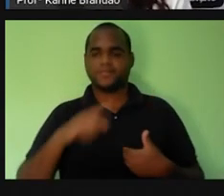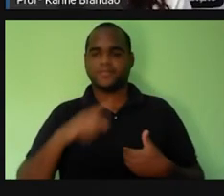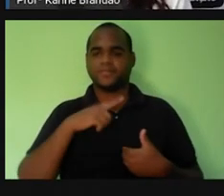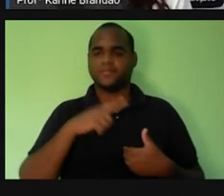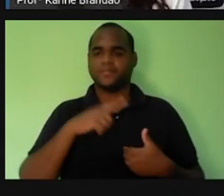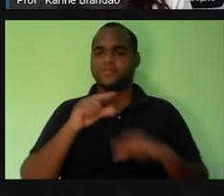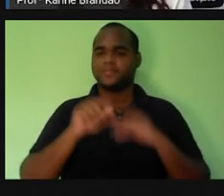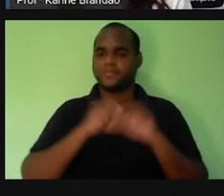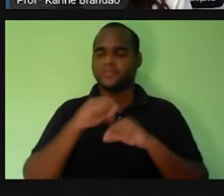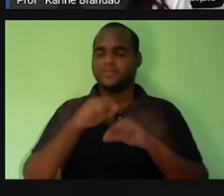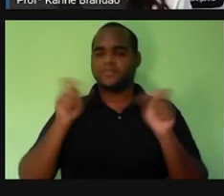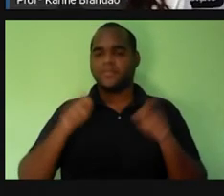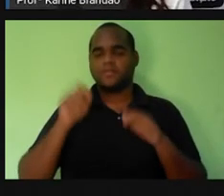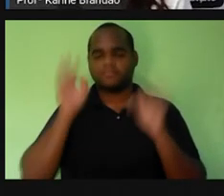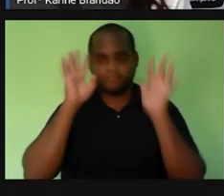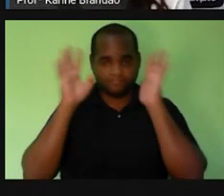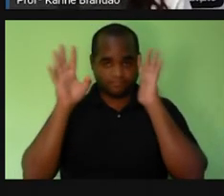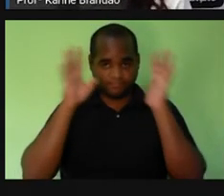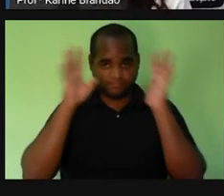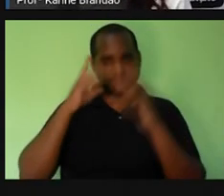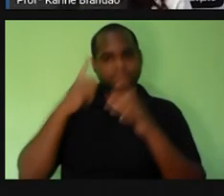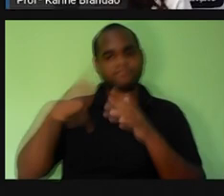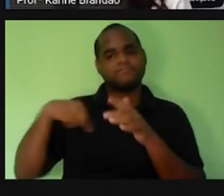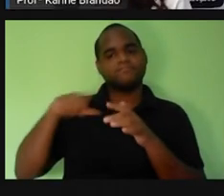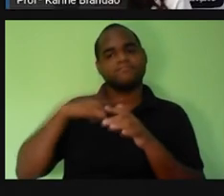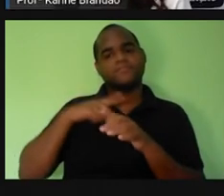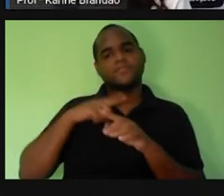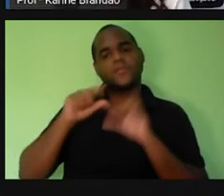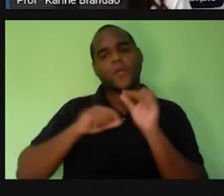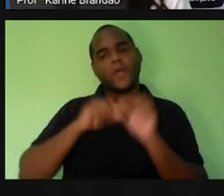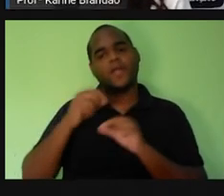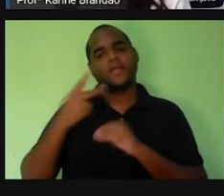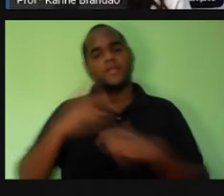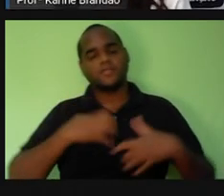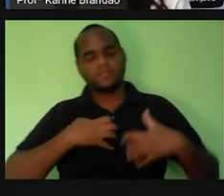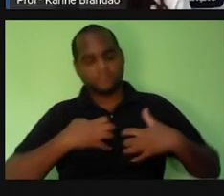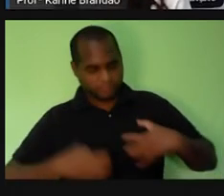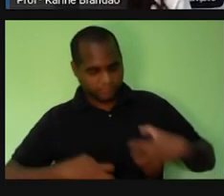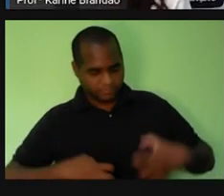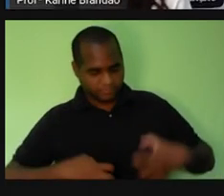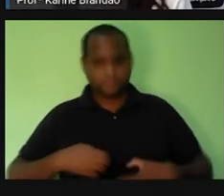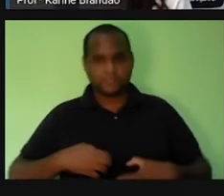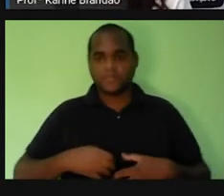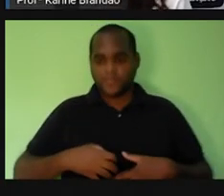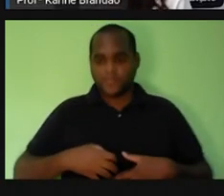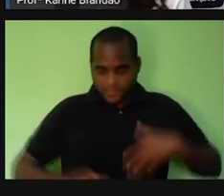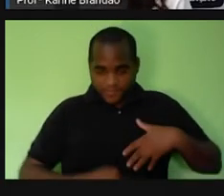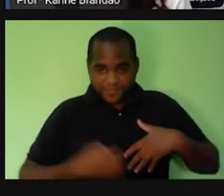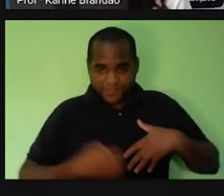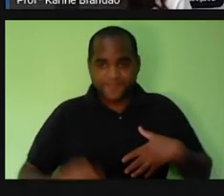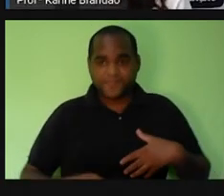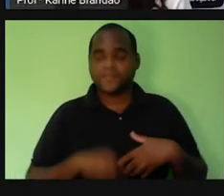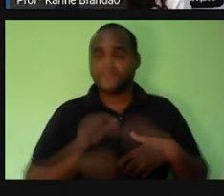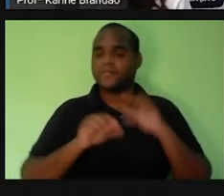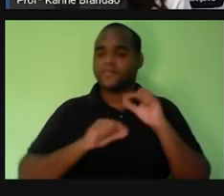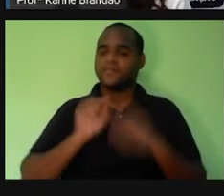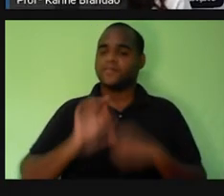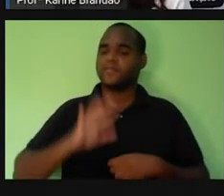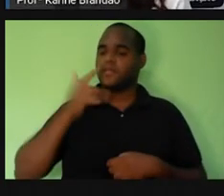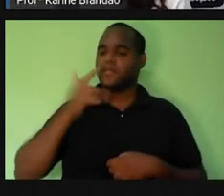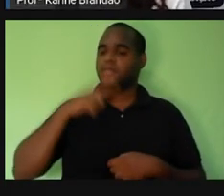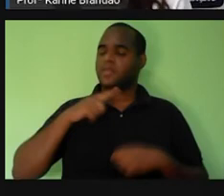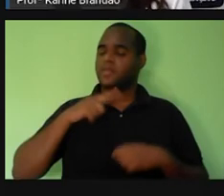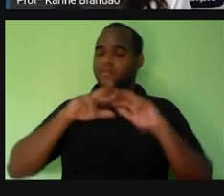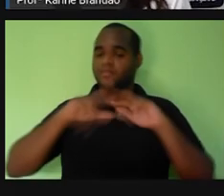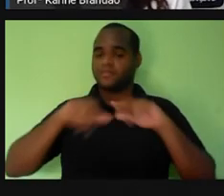intestino, nós temos intestino grosso e o intestino delgado, né? O que que acontece? O transporte